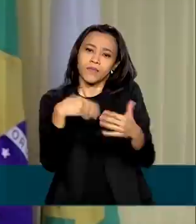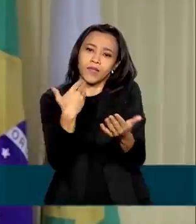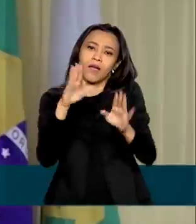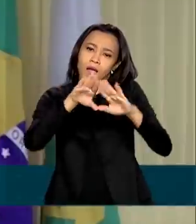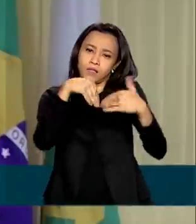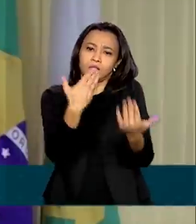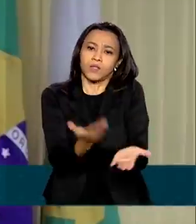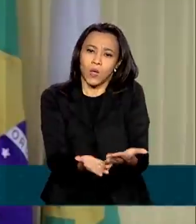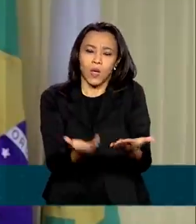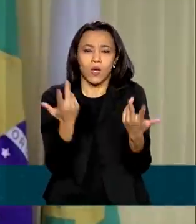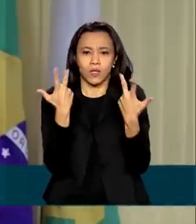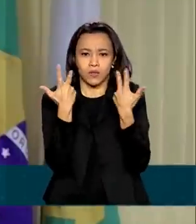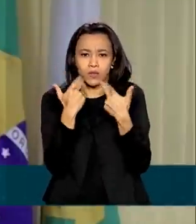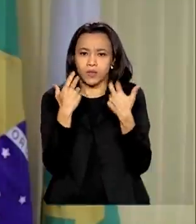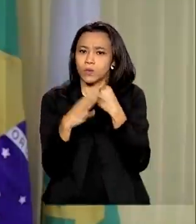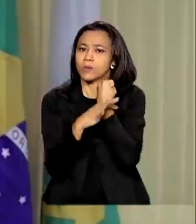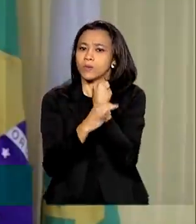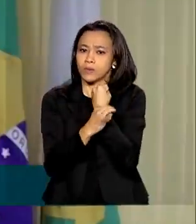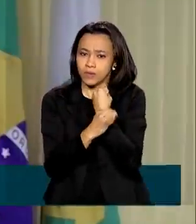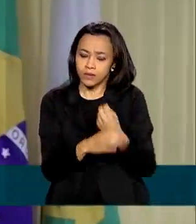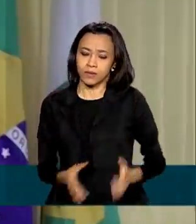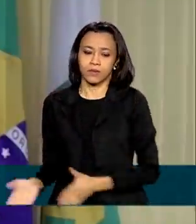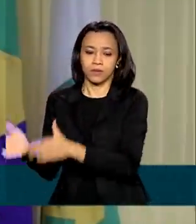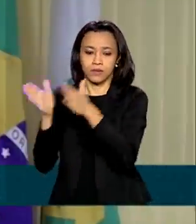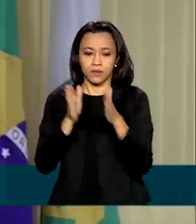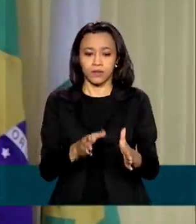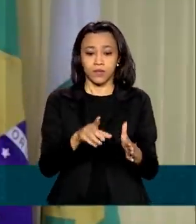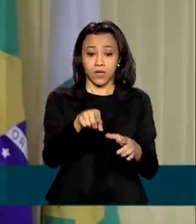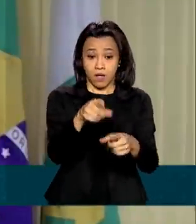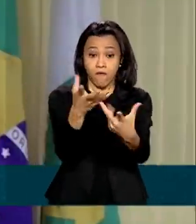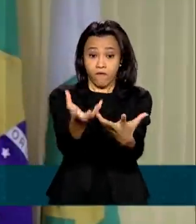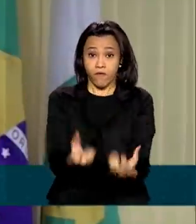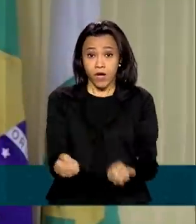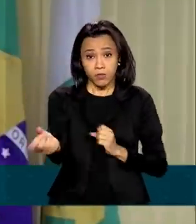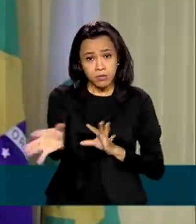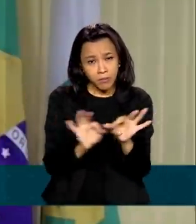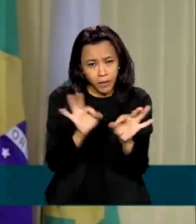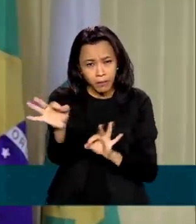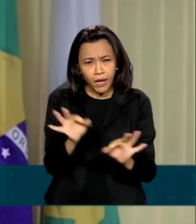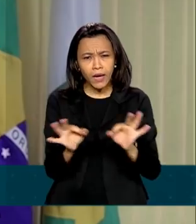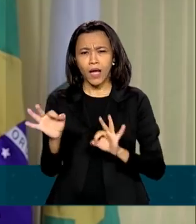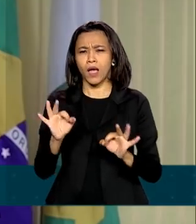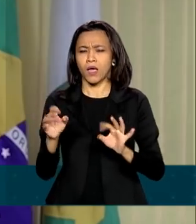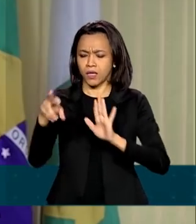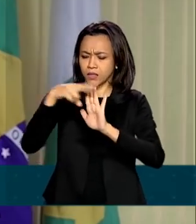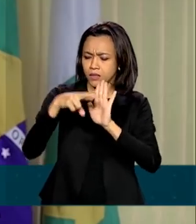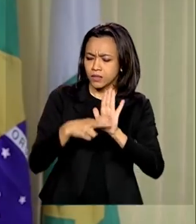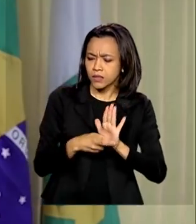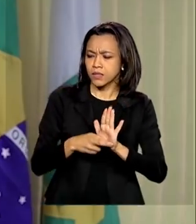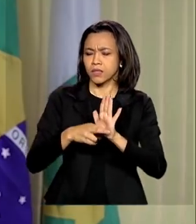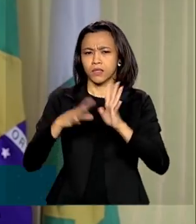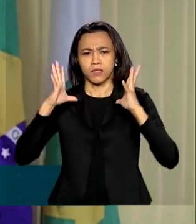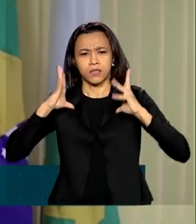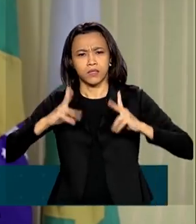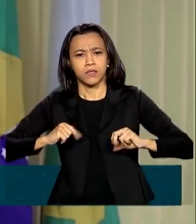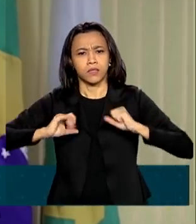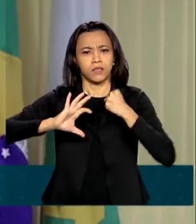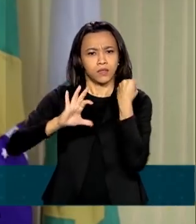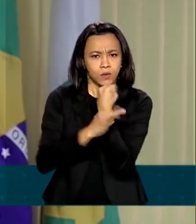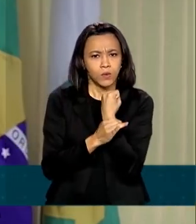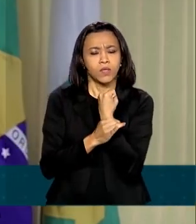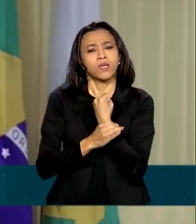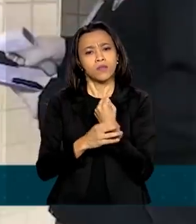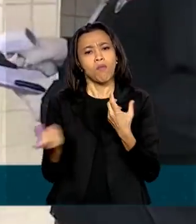Nós testaremos os professores, nós prepararemos todo o protocolo e teremos uma volta gradual